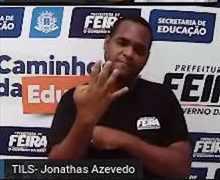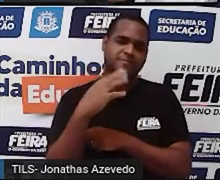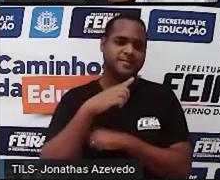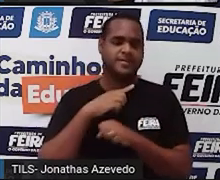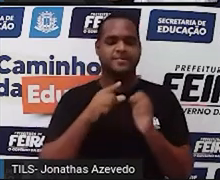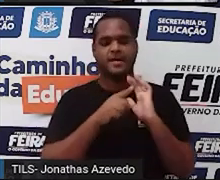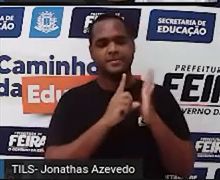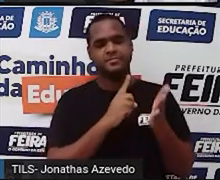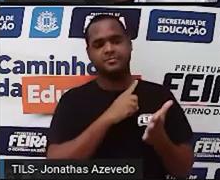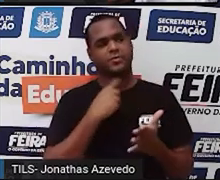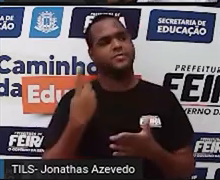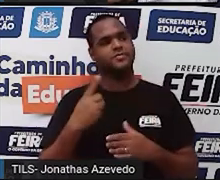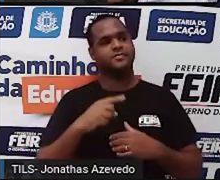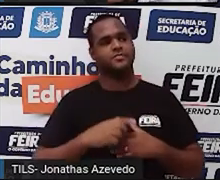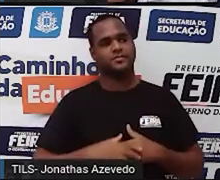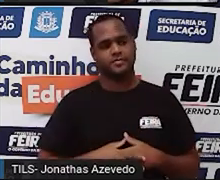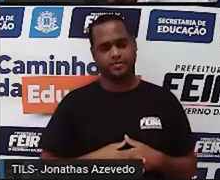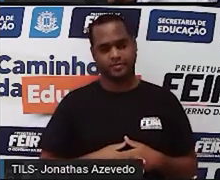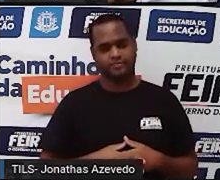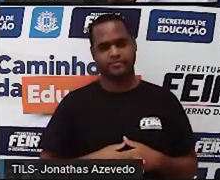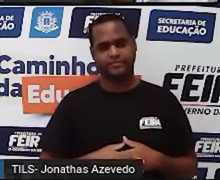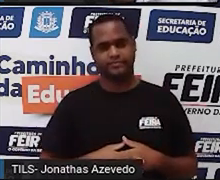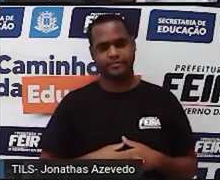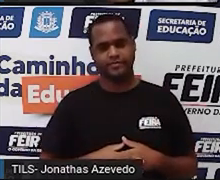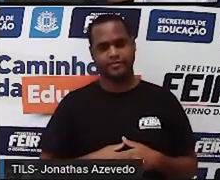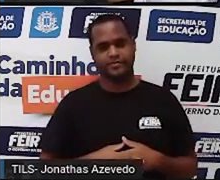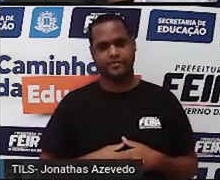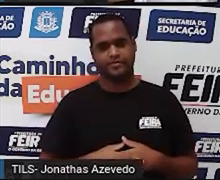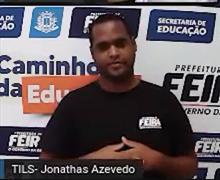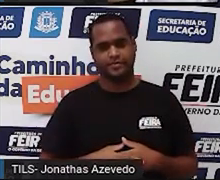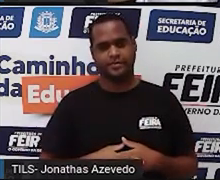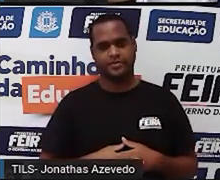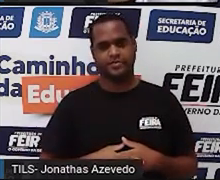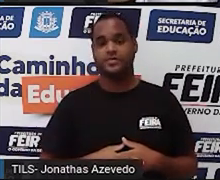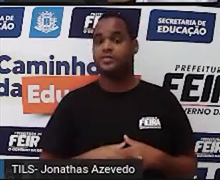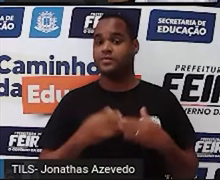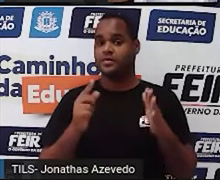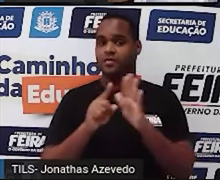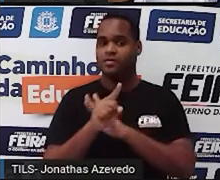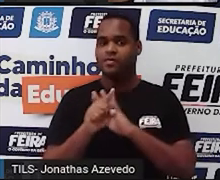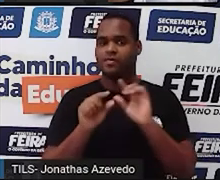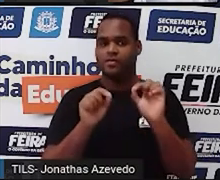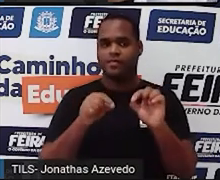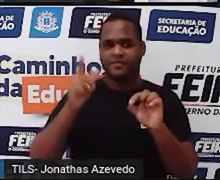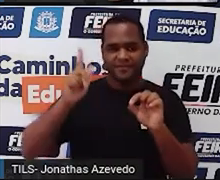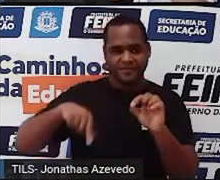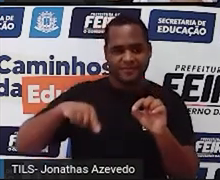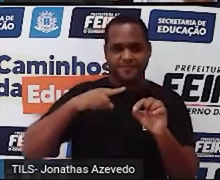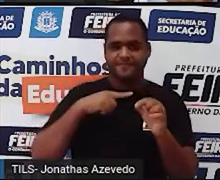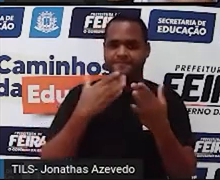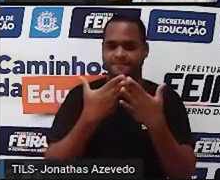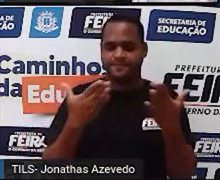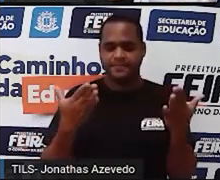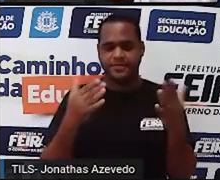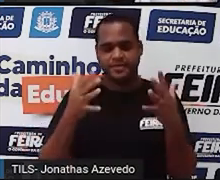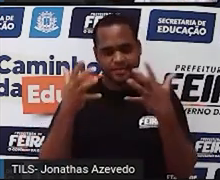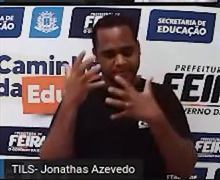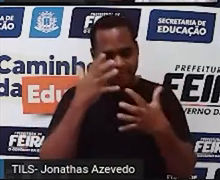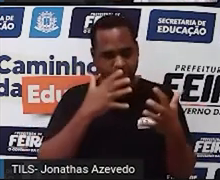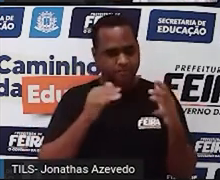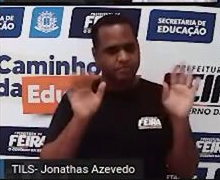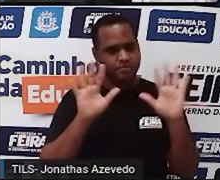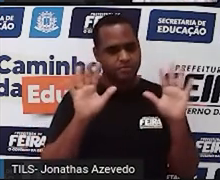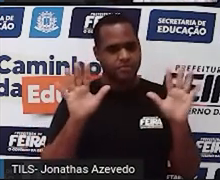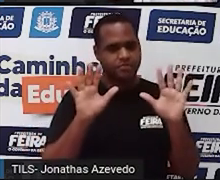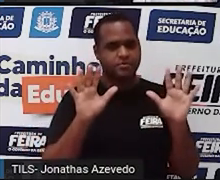antes de morrer. Tá bom? E a pergunta, repetindo, para que a gente não perca de vista,